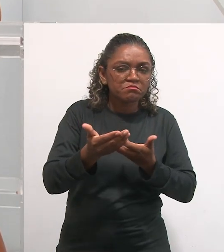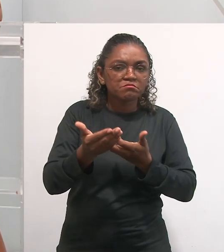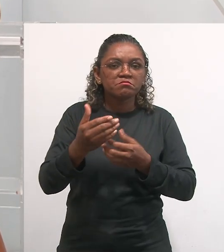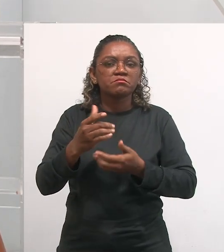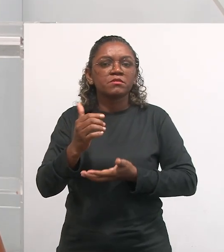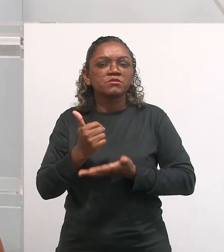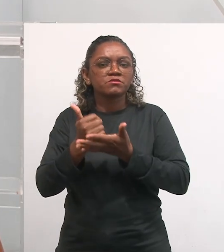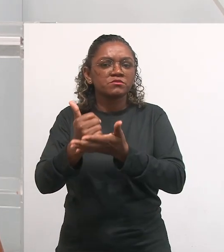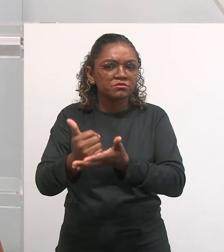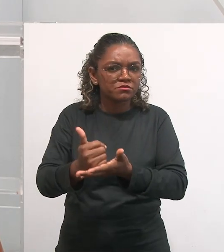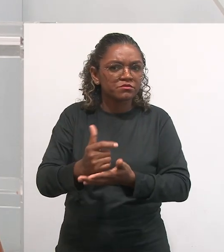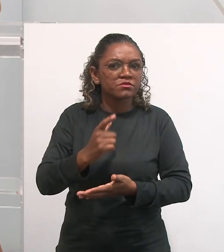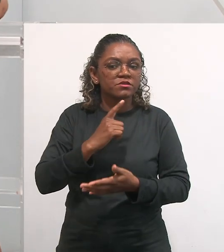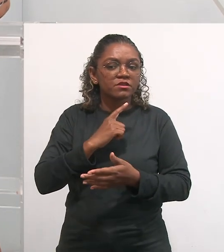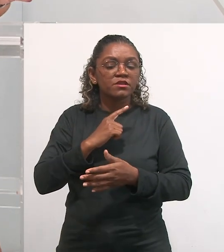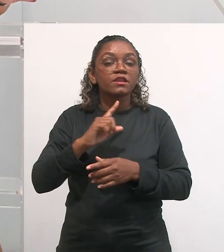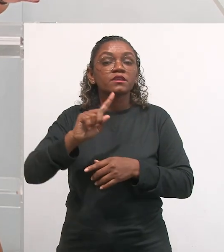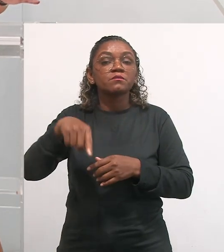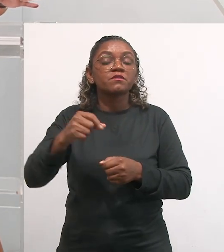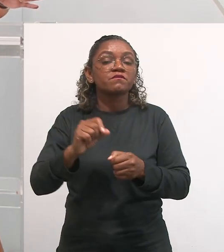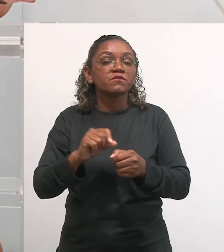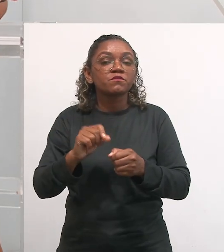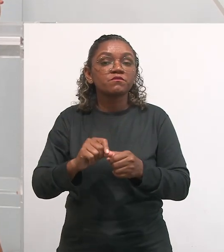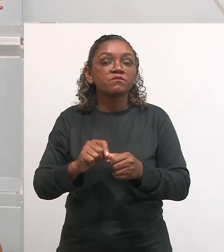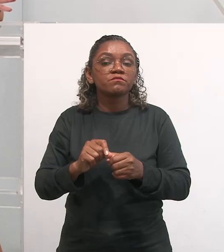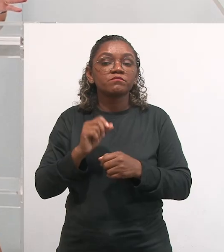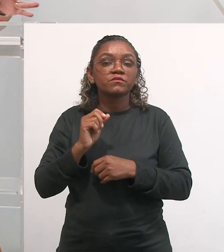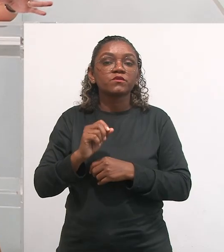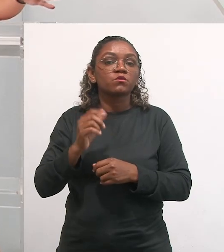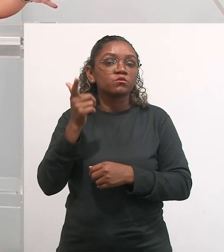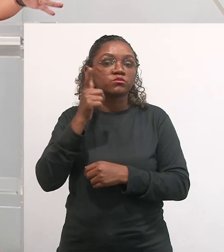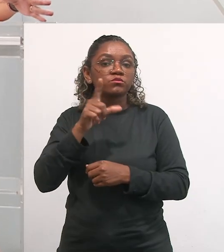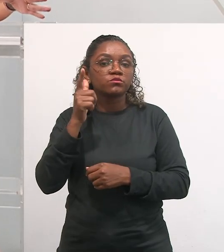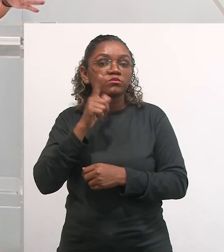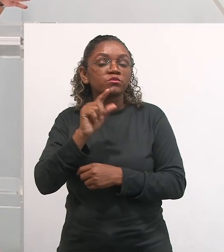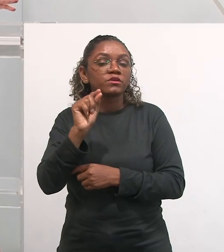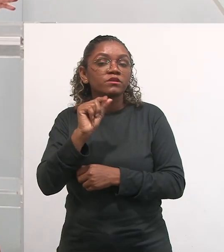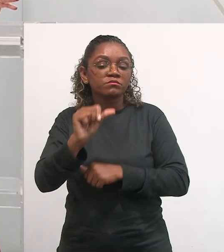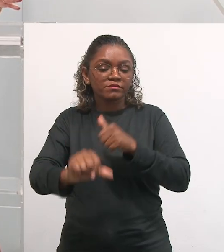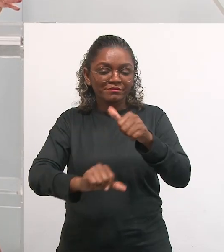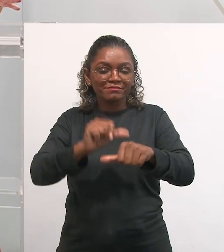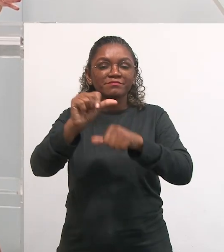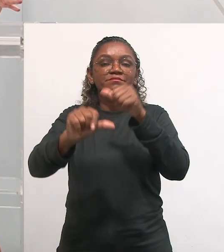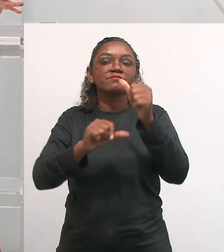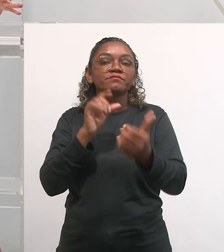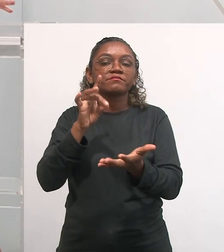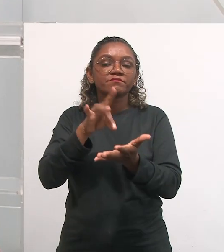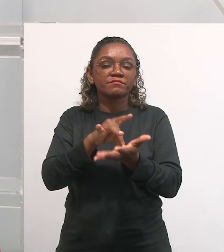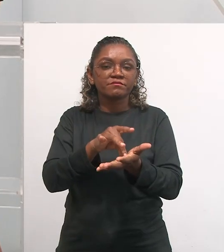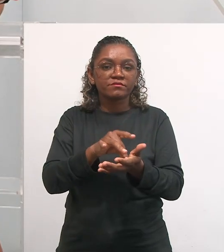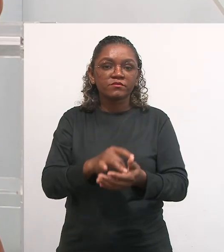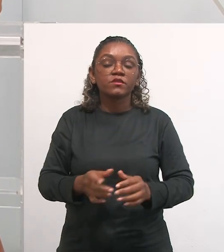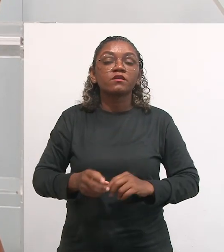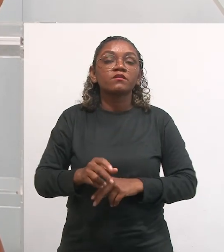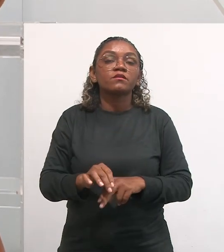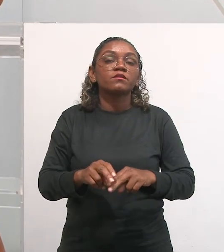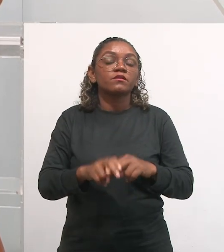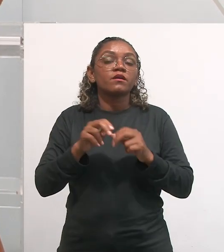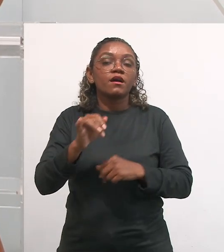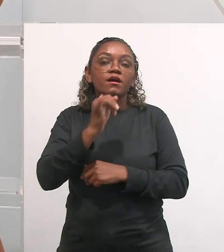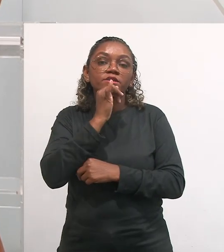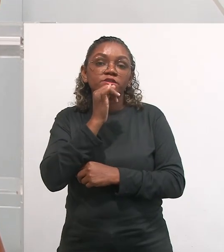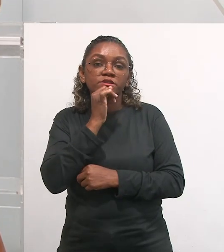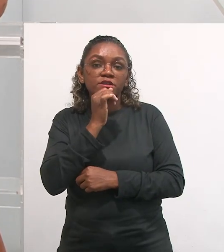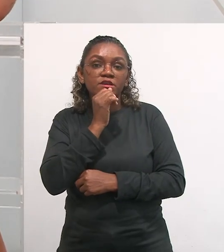nelas houve intervenção e ao longo do processo foi-se gerando a futura realidade transformada. O